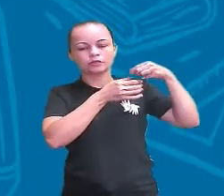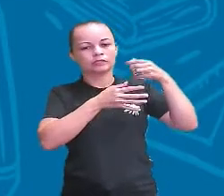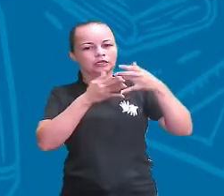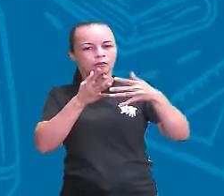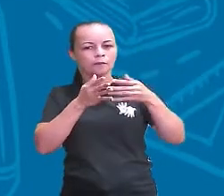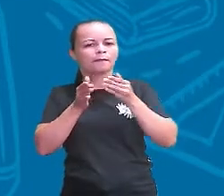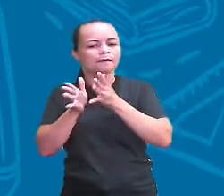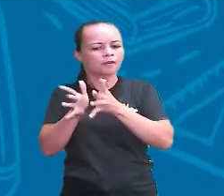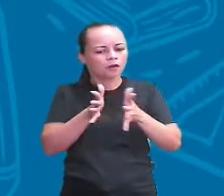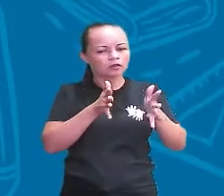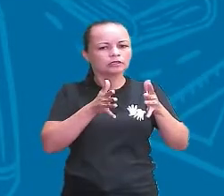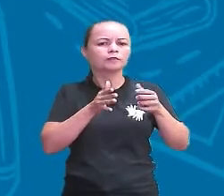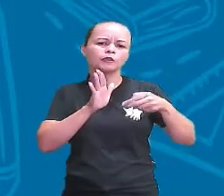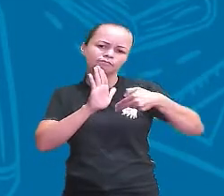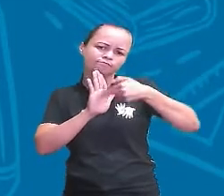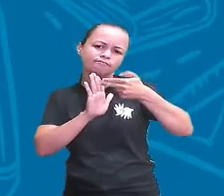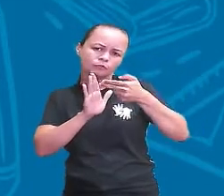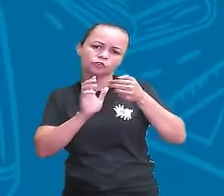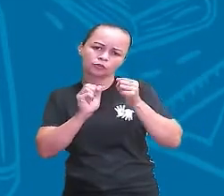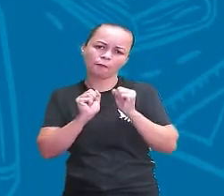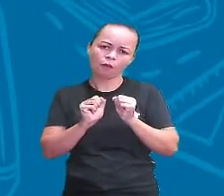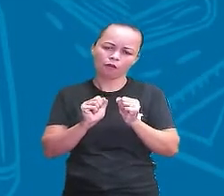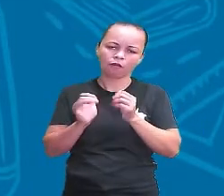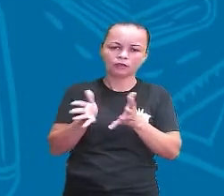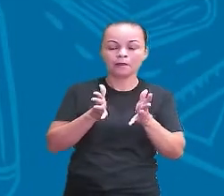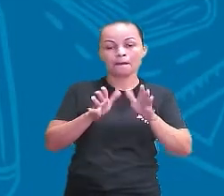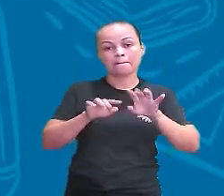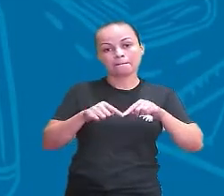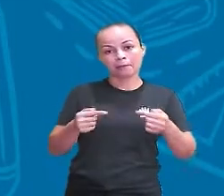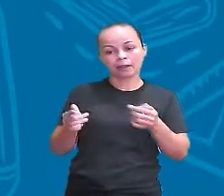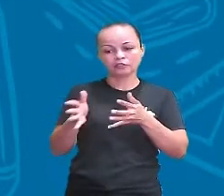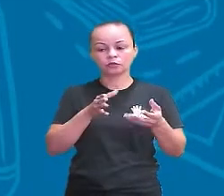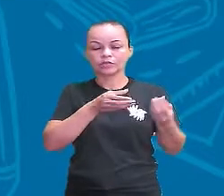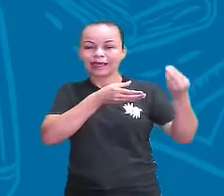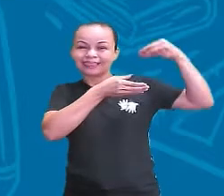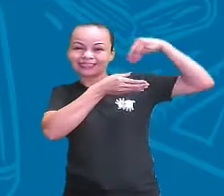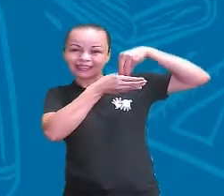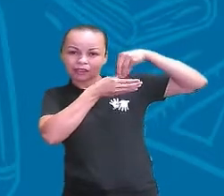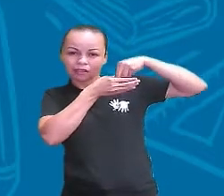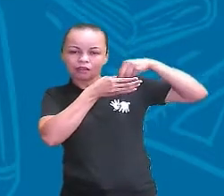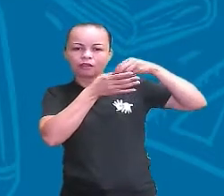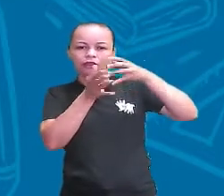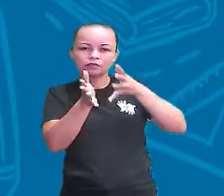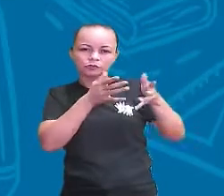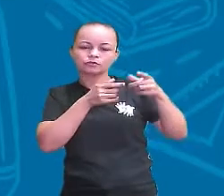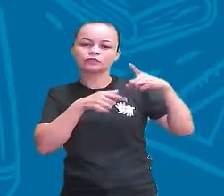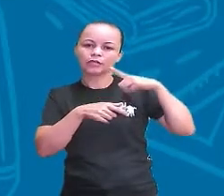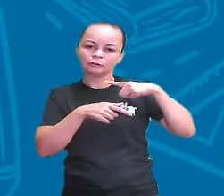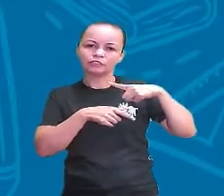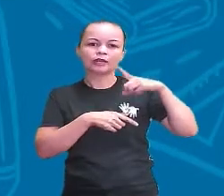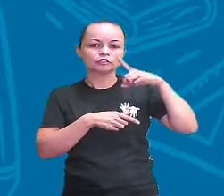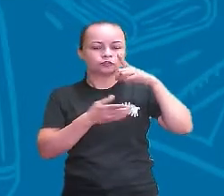corrigidas cirurgicamente. Quando a área afetada é a orelha interna, temos casos mais graves e normalmente